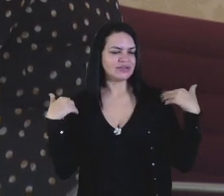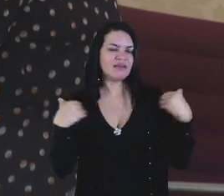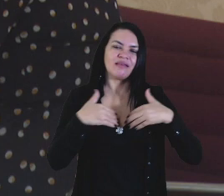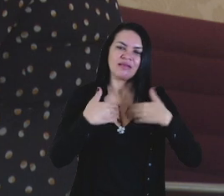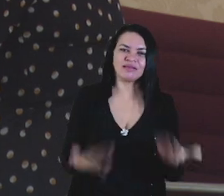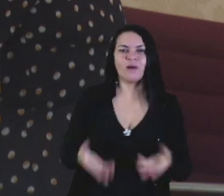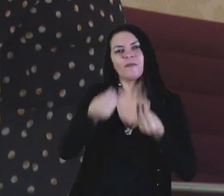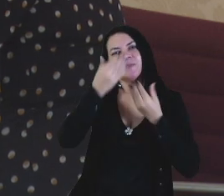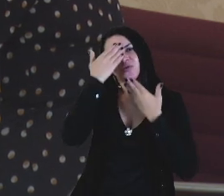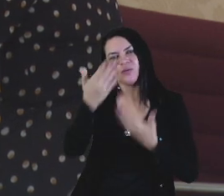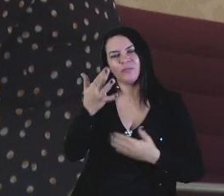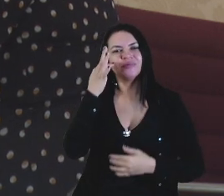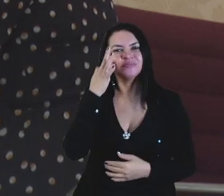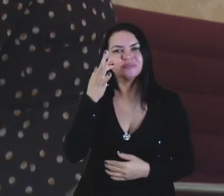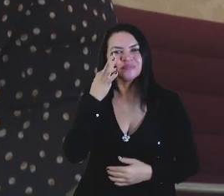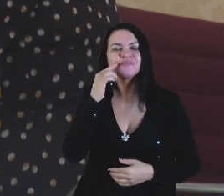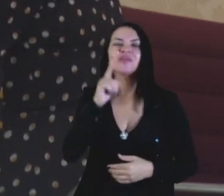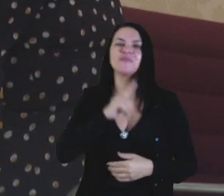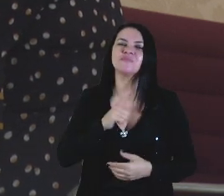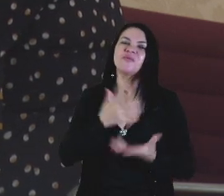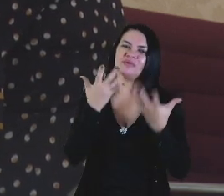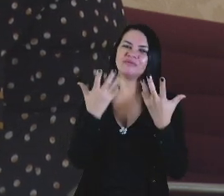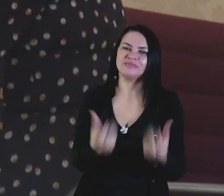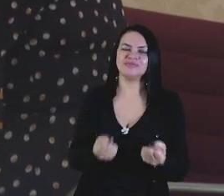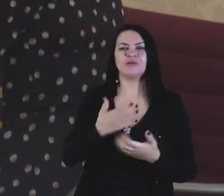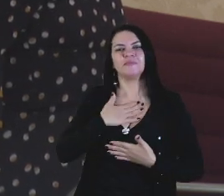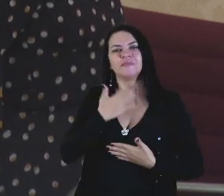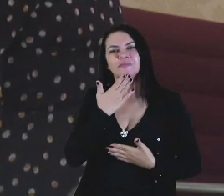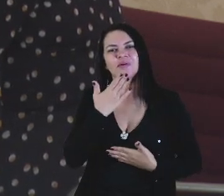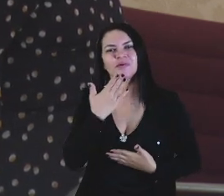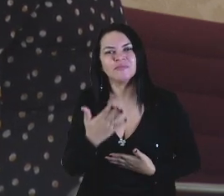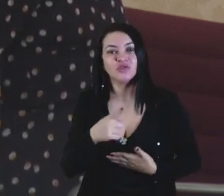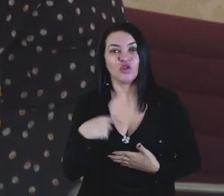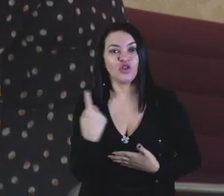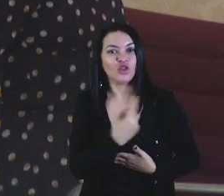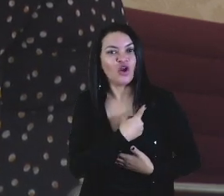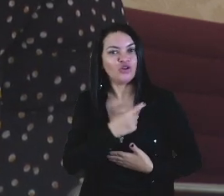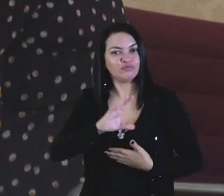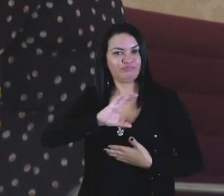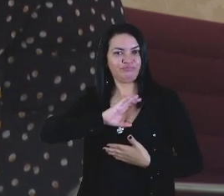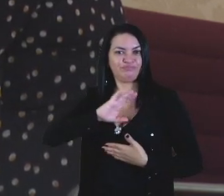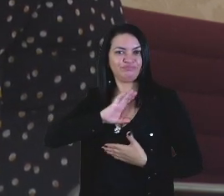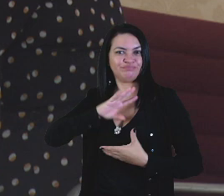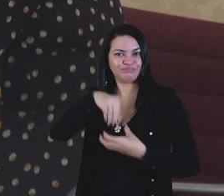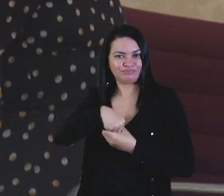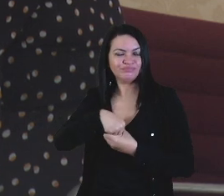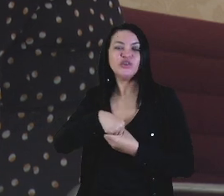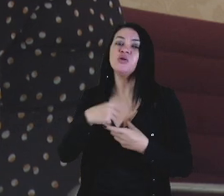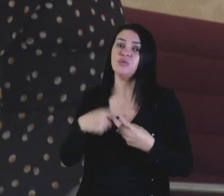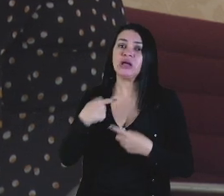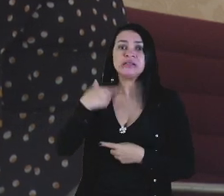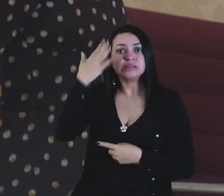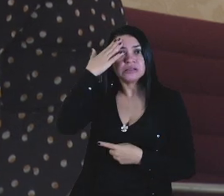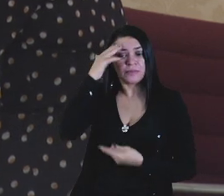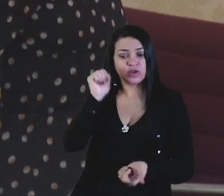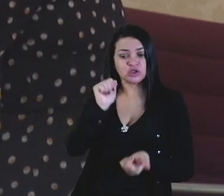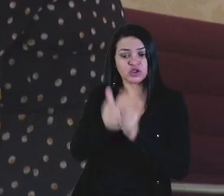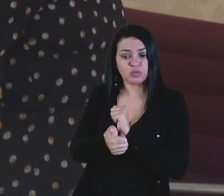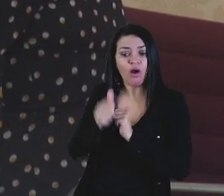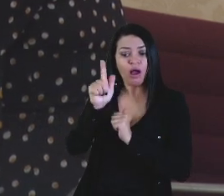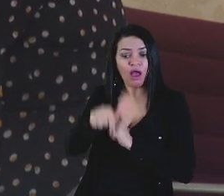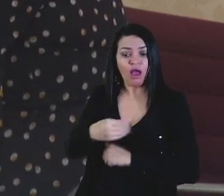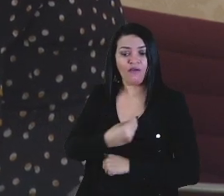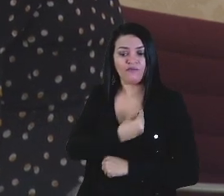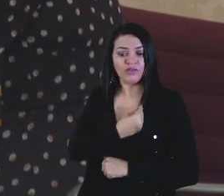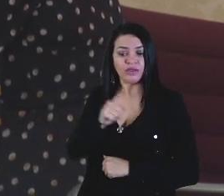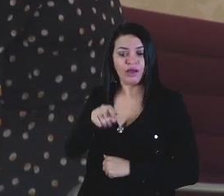obrigada, Flávio, por ter atendido também. Na verdade, era um sonho nosso, porque a gente sabe que o esporte é vida, não só